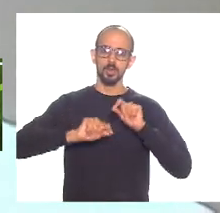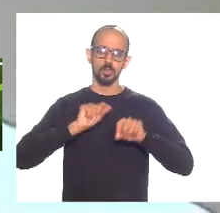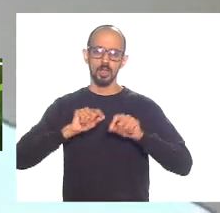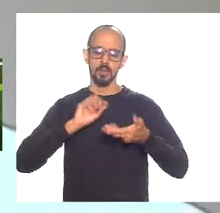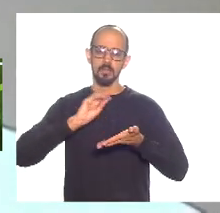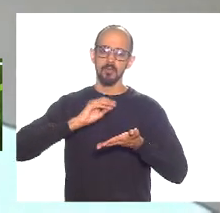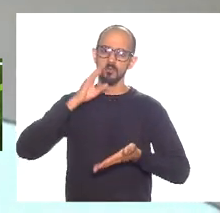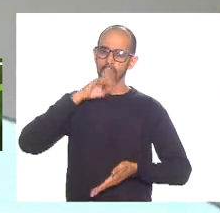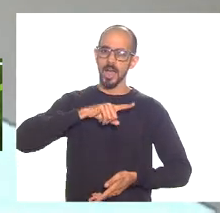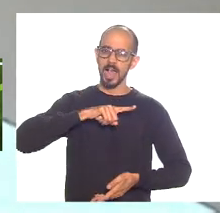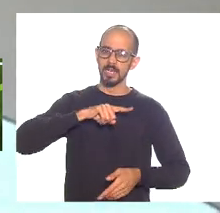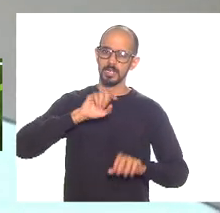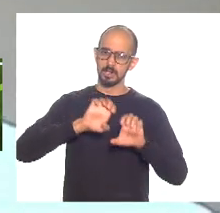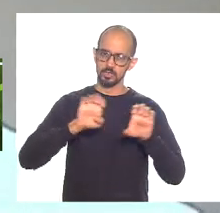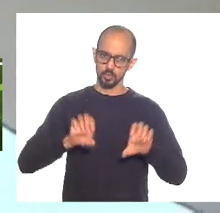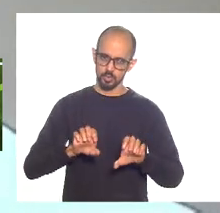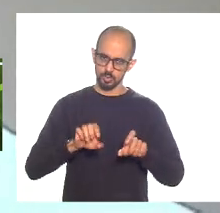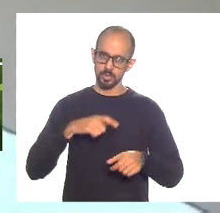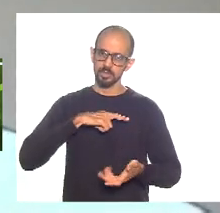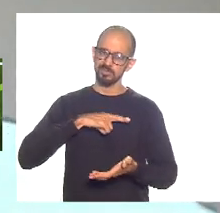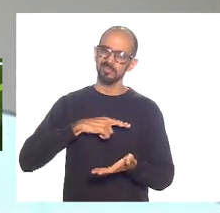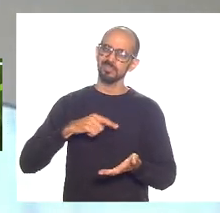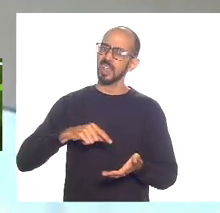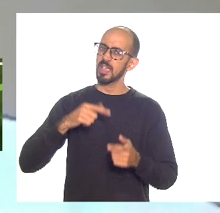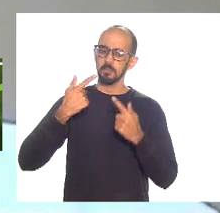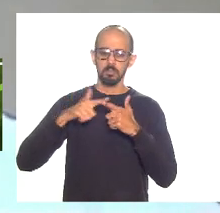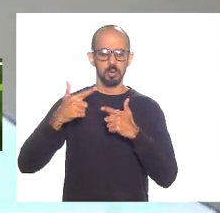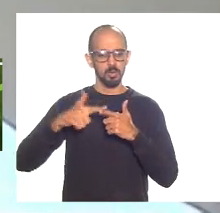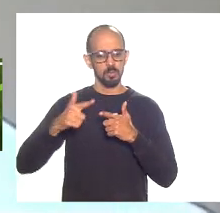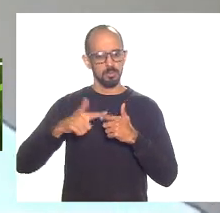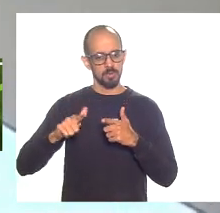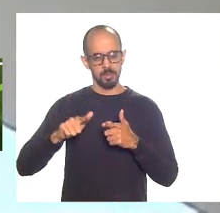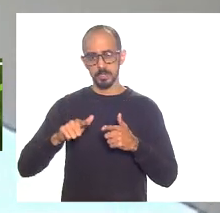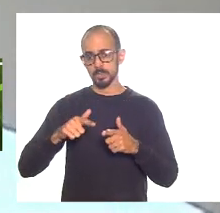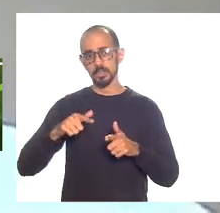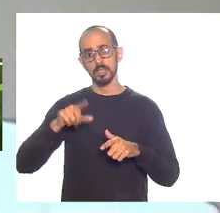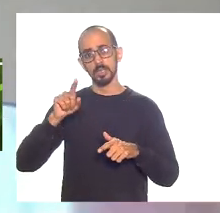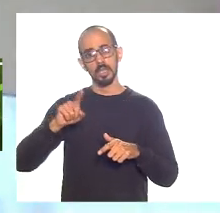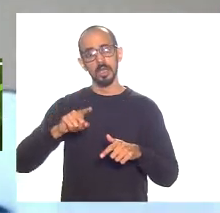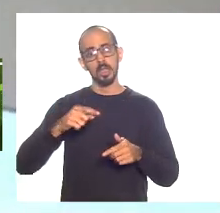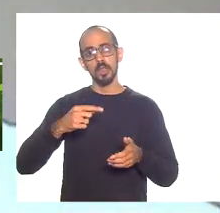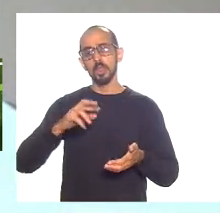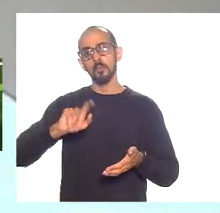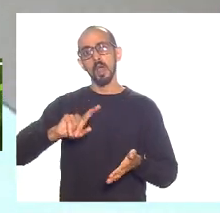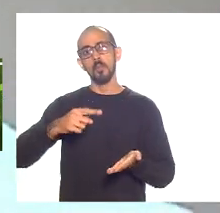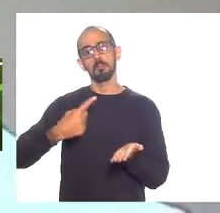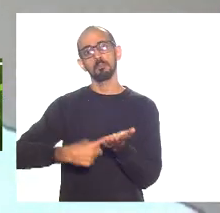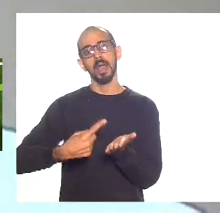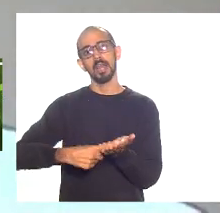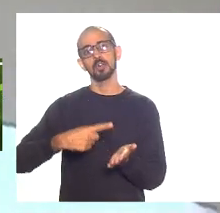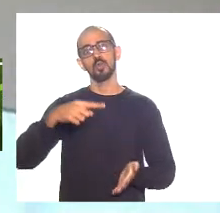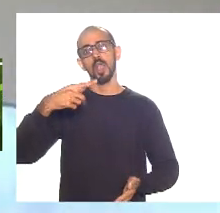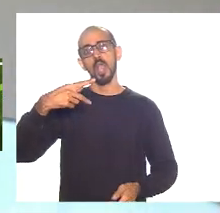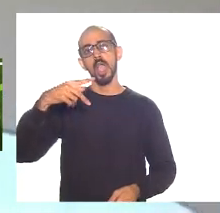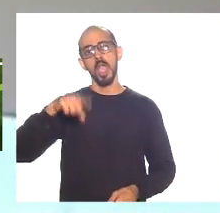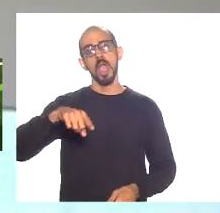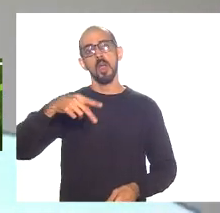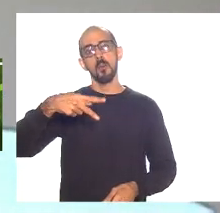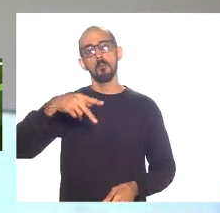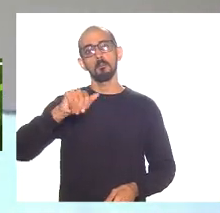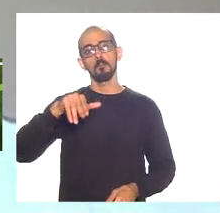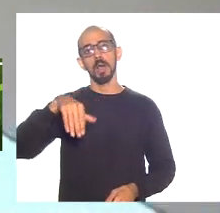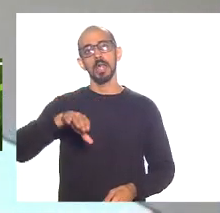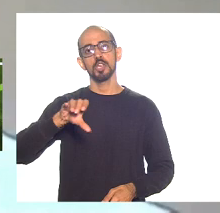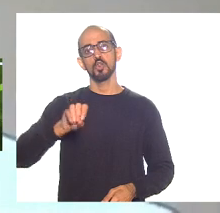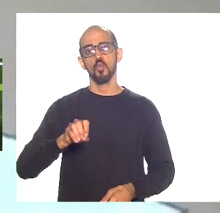gravíssimos nesse pacto federativo que eu já chamei de pânico federativo é muito desproporcional é absurdamente